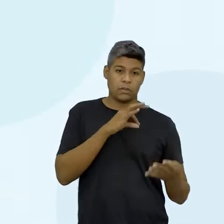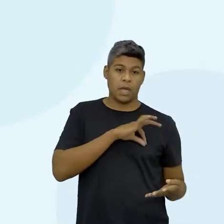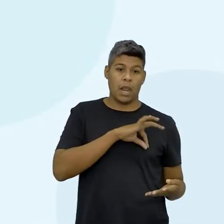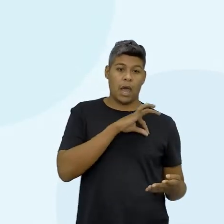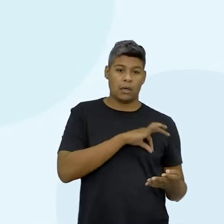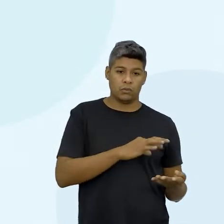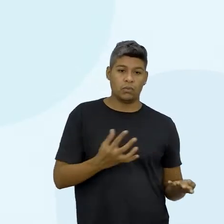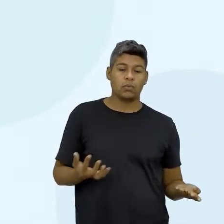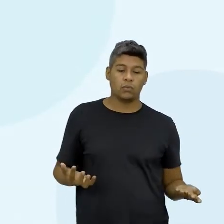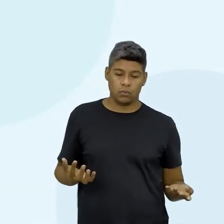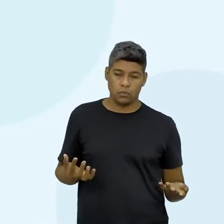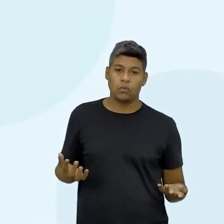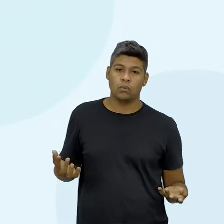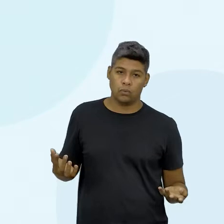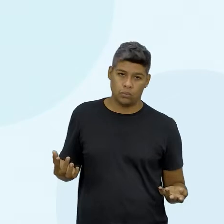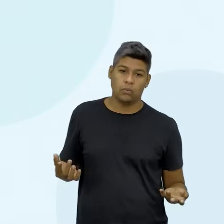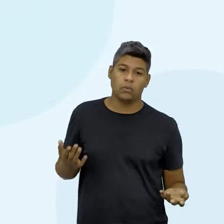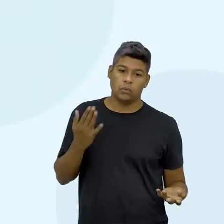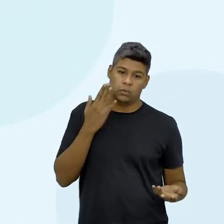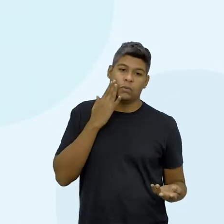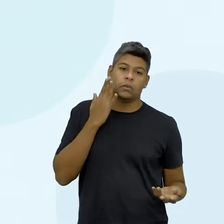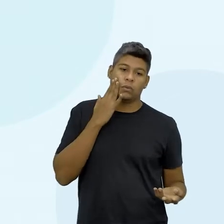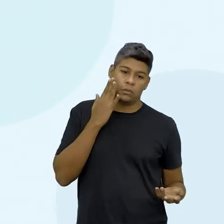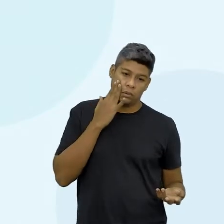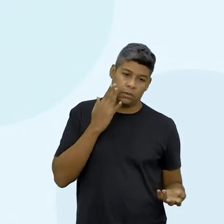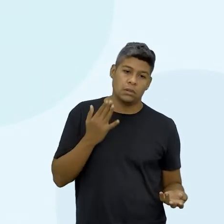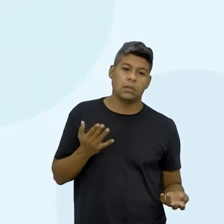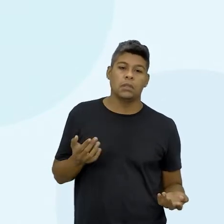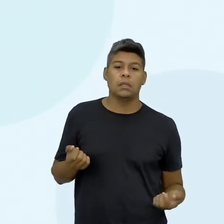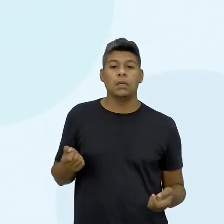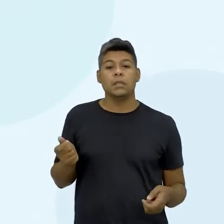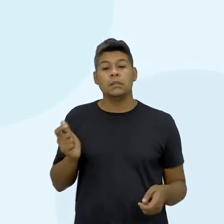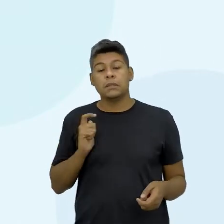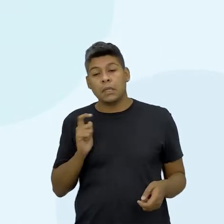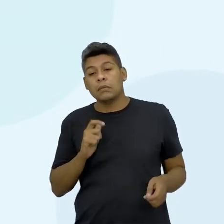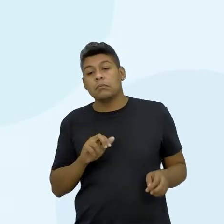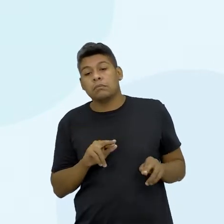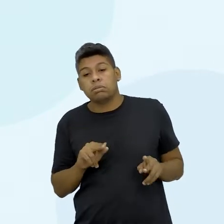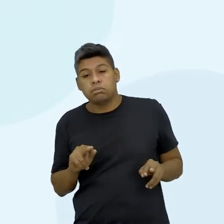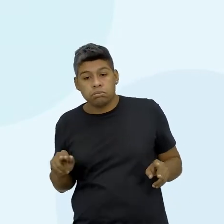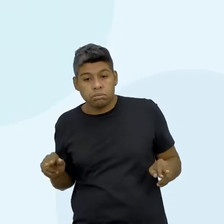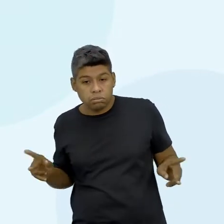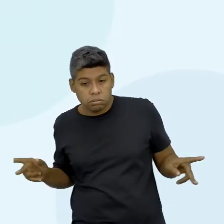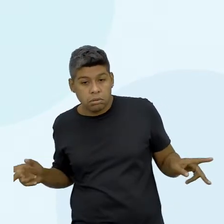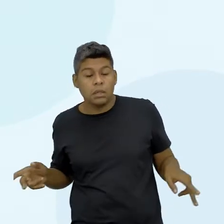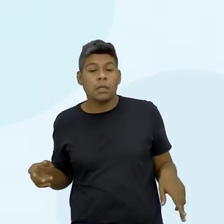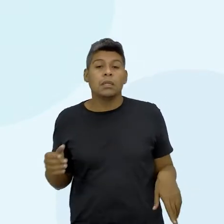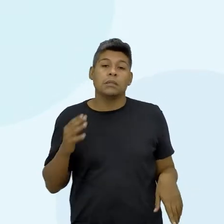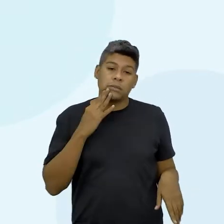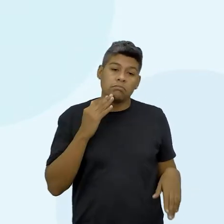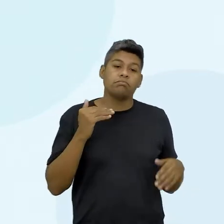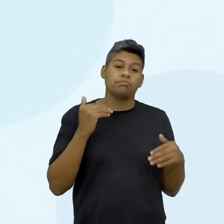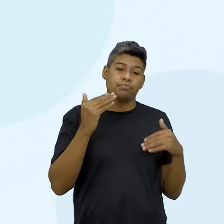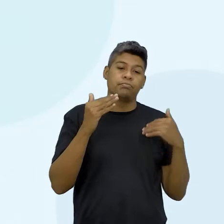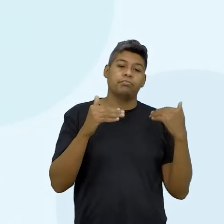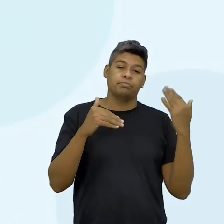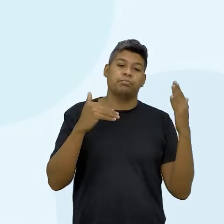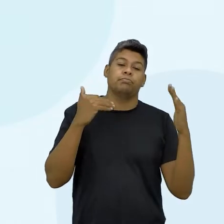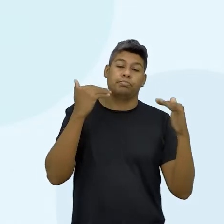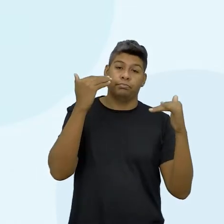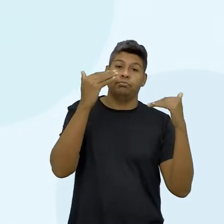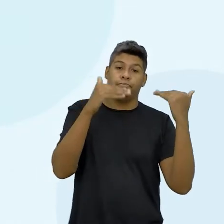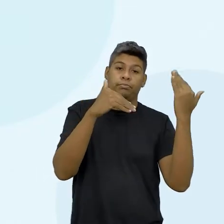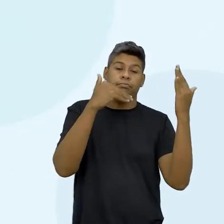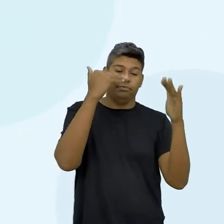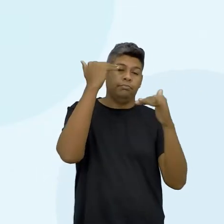se a gente ganha de 4 a 6 salários mínimos a gente está na classe C e se a gente ganha mais, né? A gente vai subindo aí de